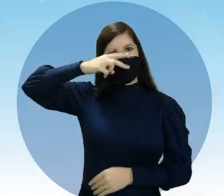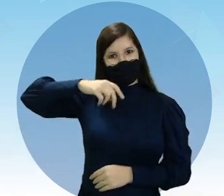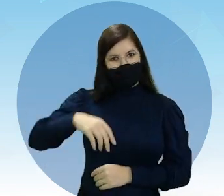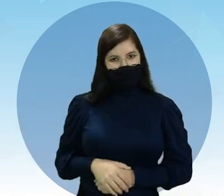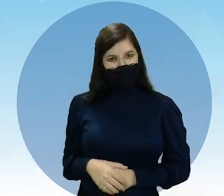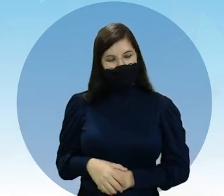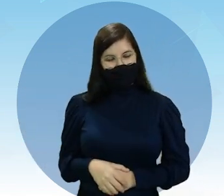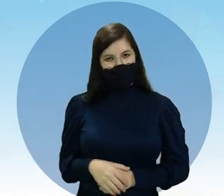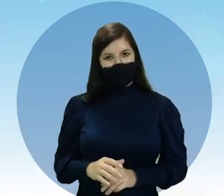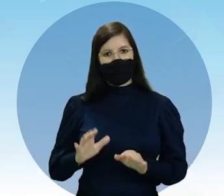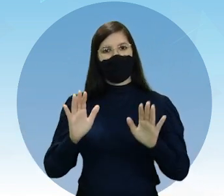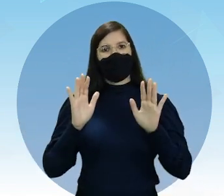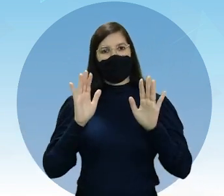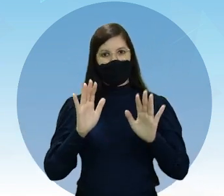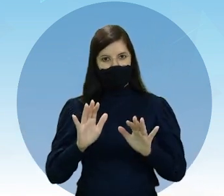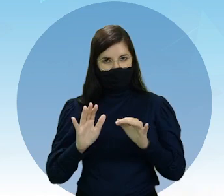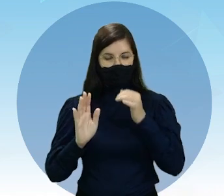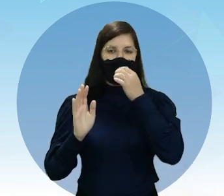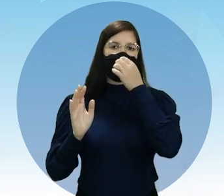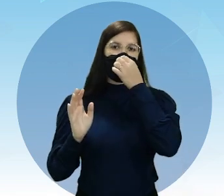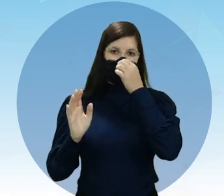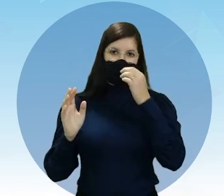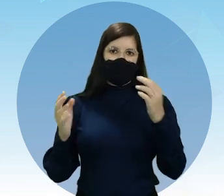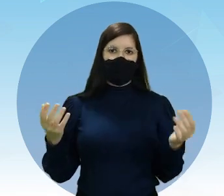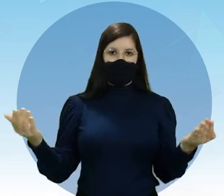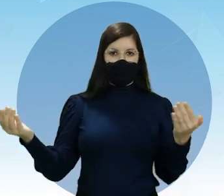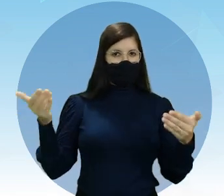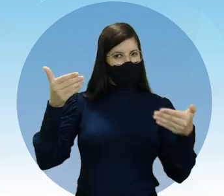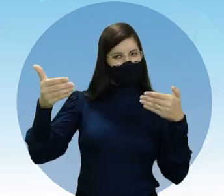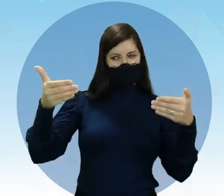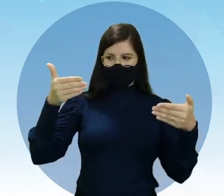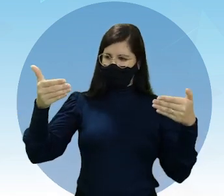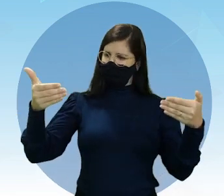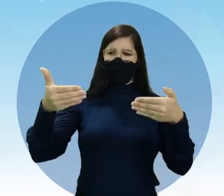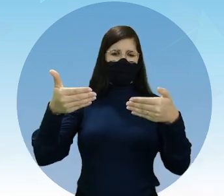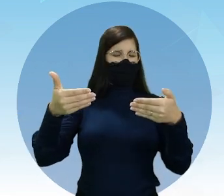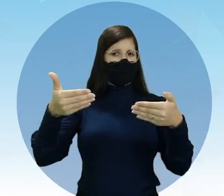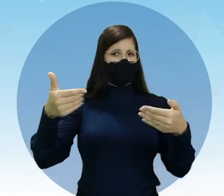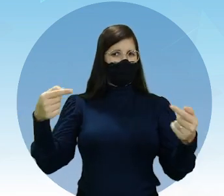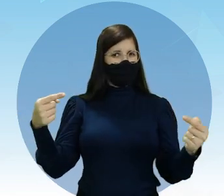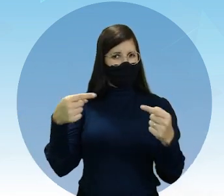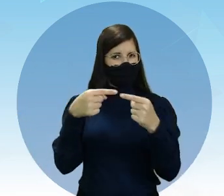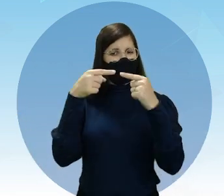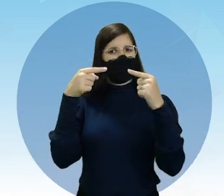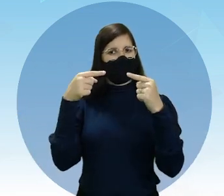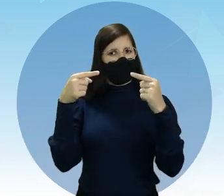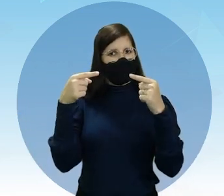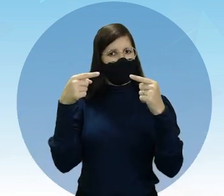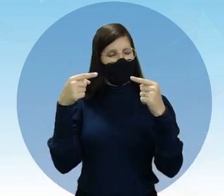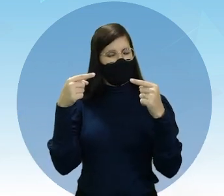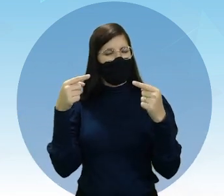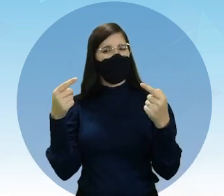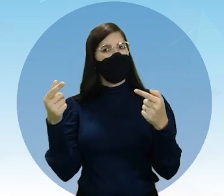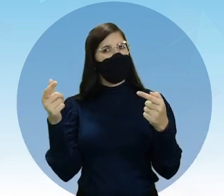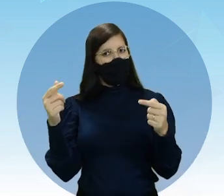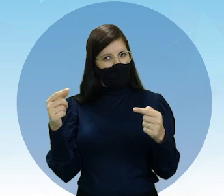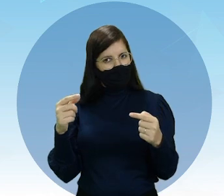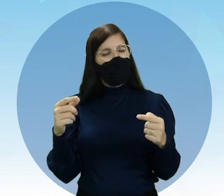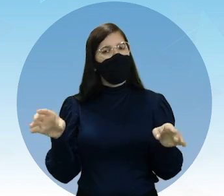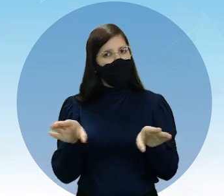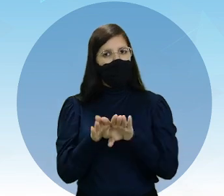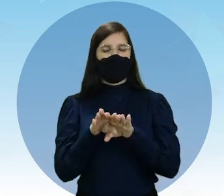ocorrência, eles se correlacionavam. Isso ao se juntarem aí estes